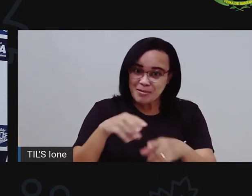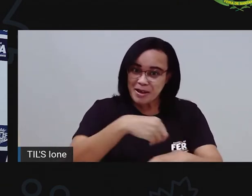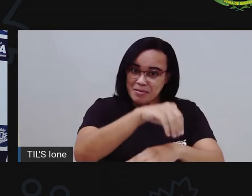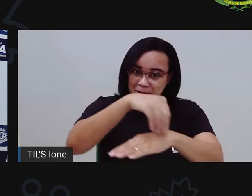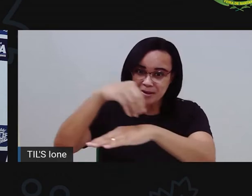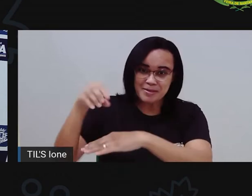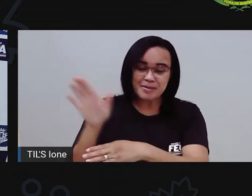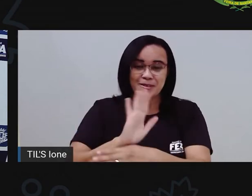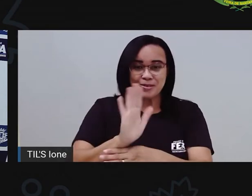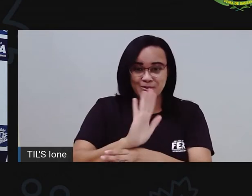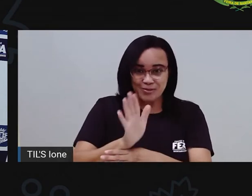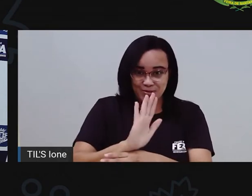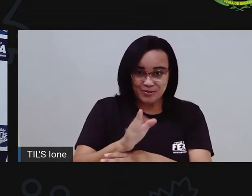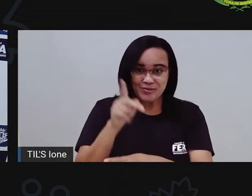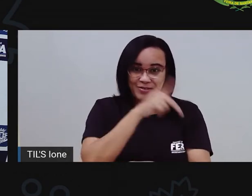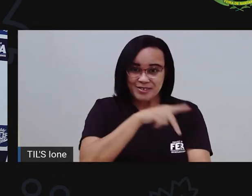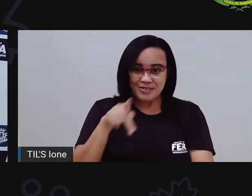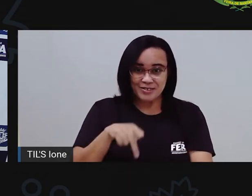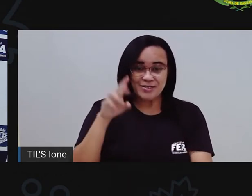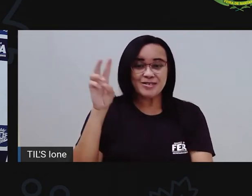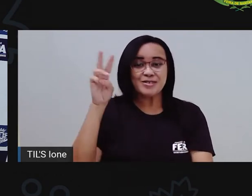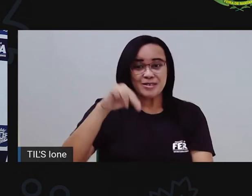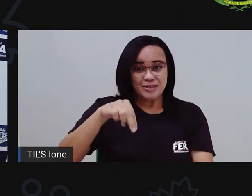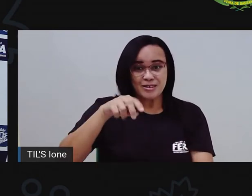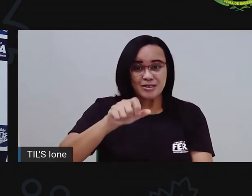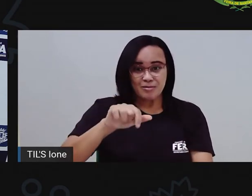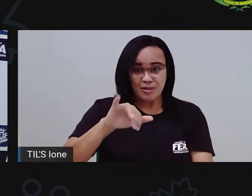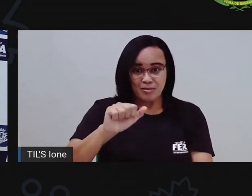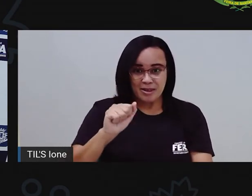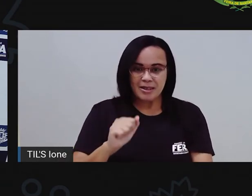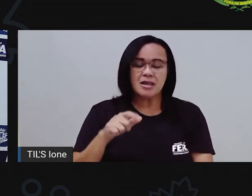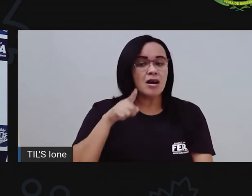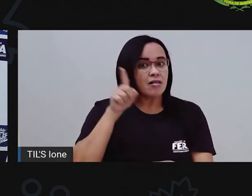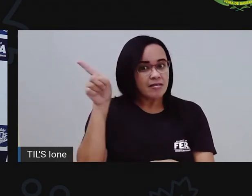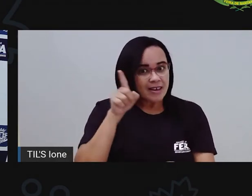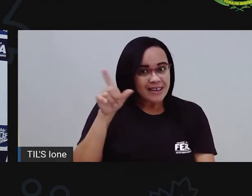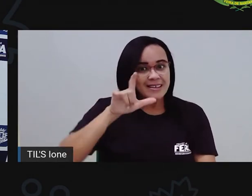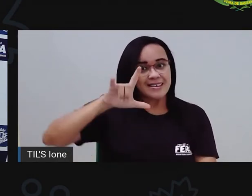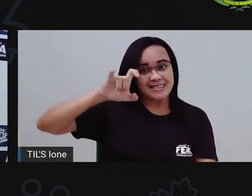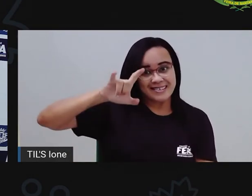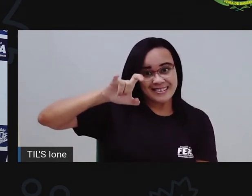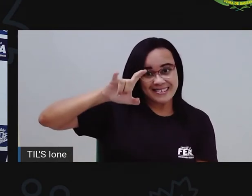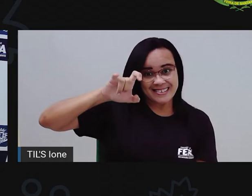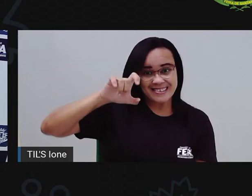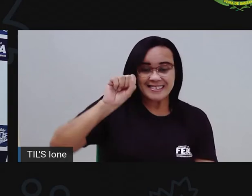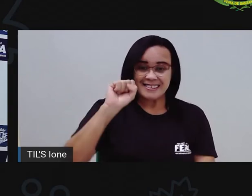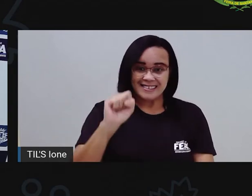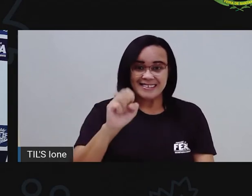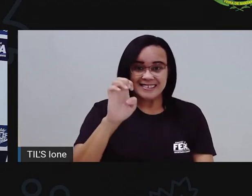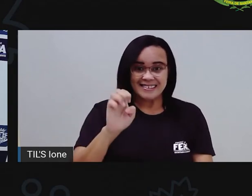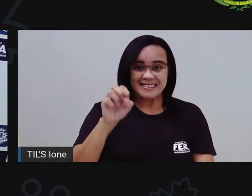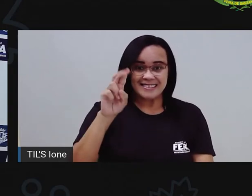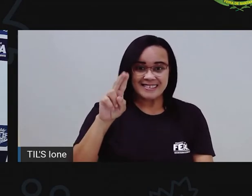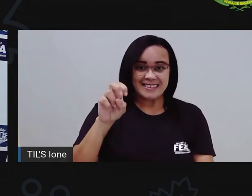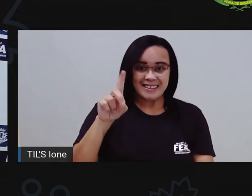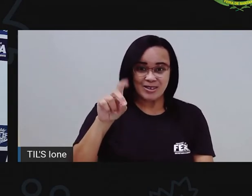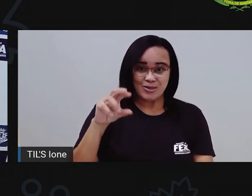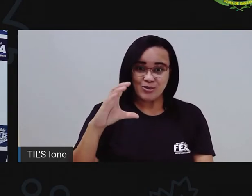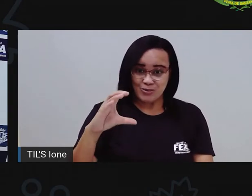terceiro ano, dá essa moralzinha aí pra gente. Vai lá no Instagram da Seduc, olha, e começa a seguir.